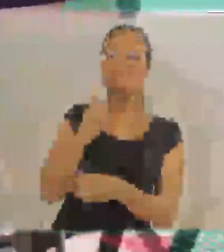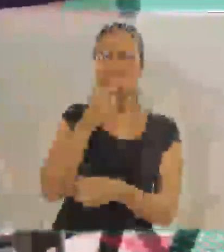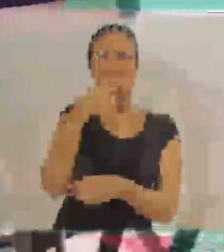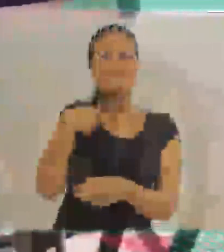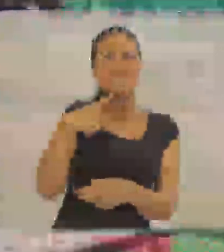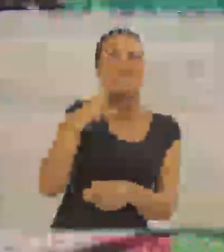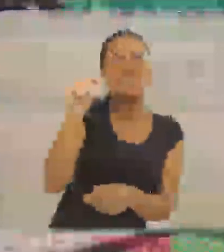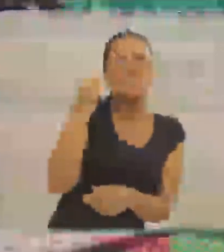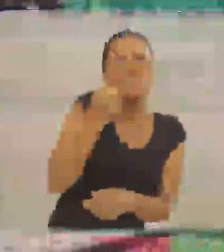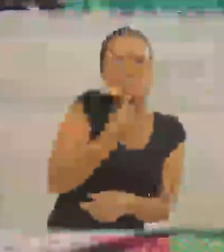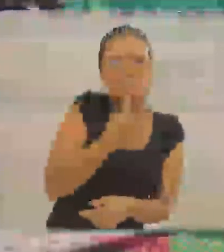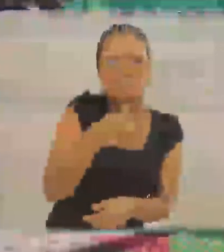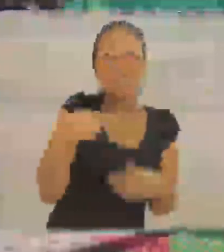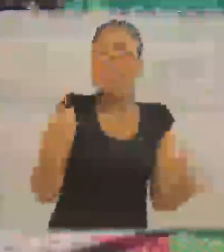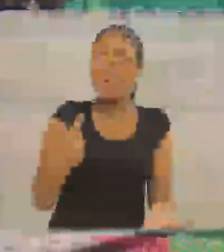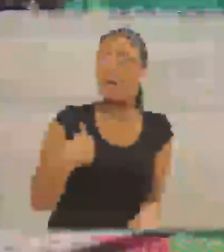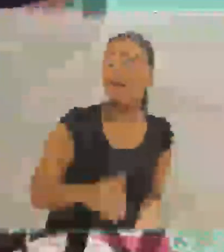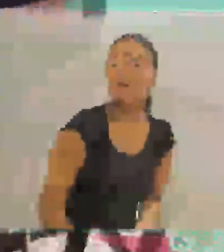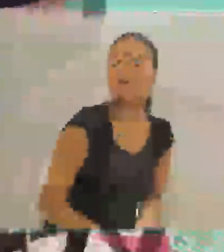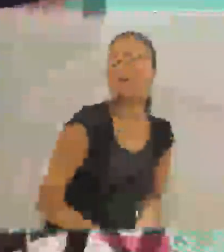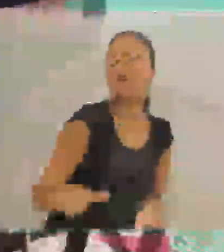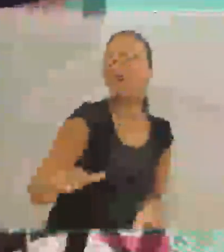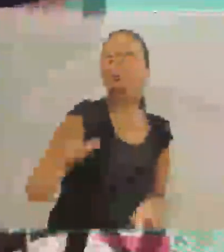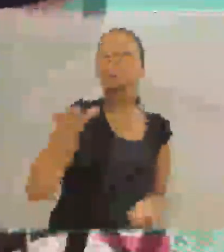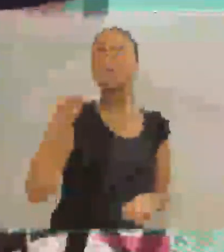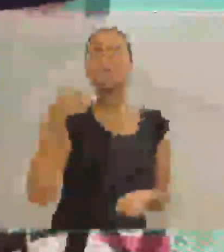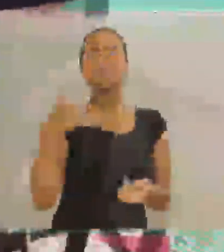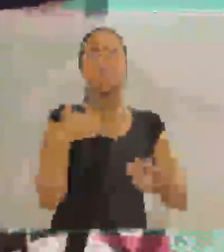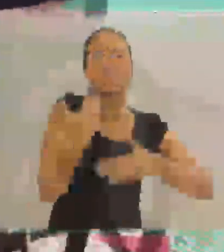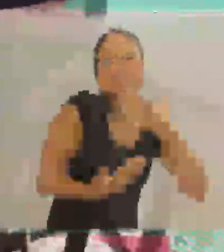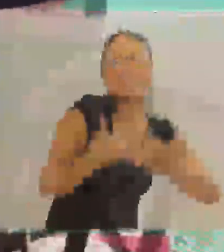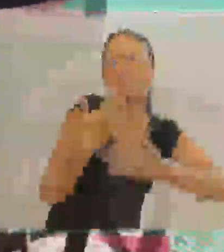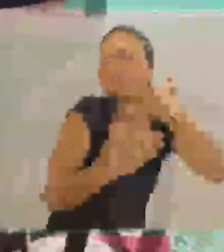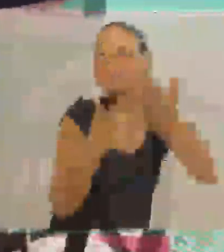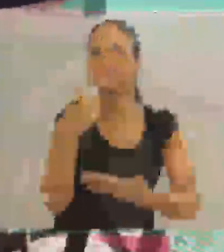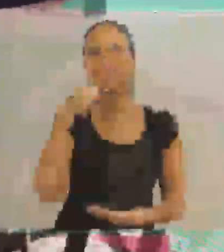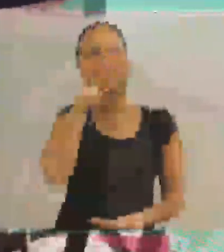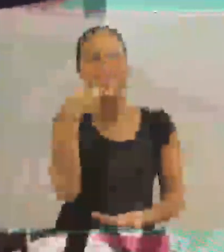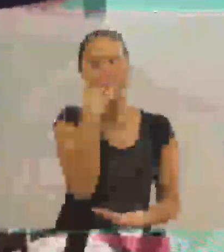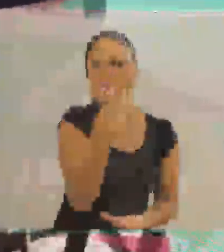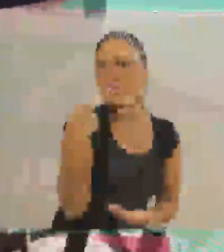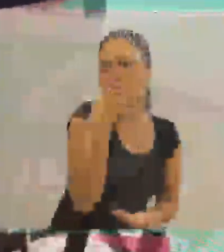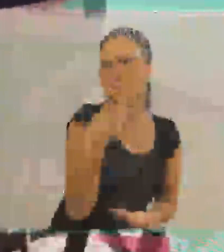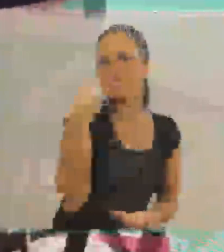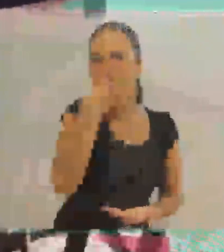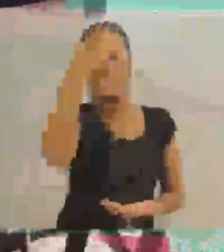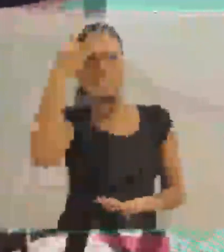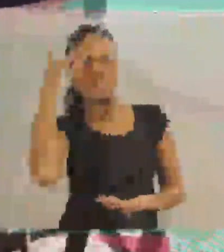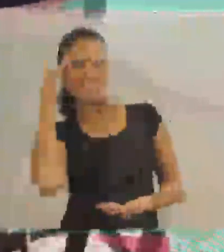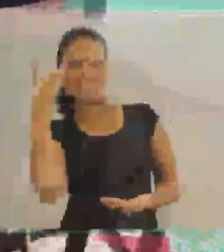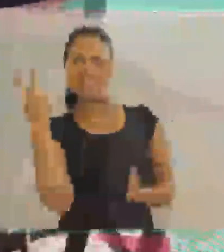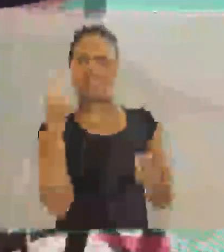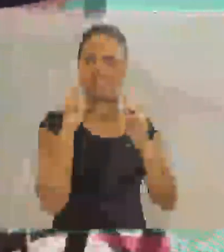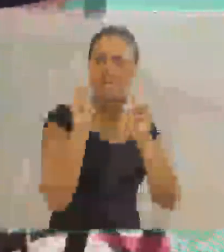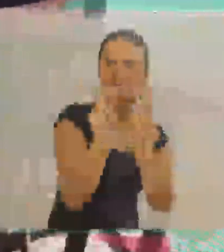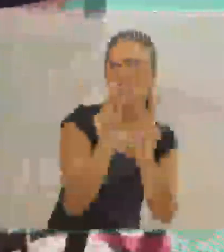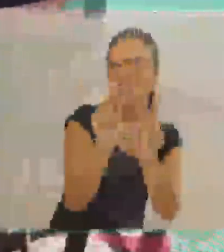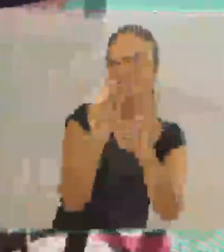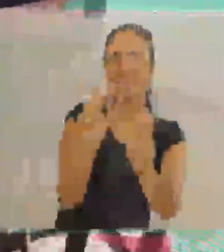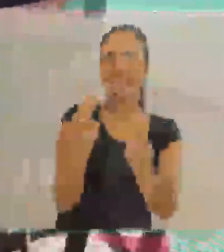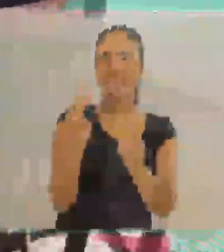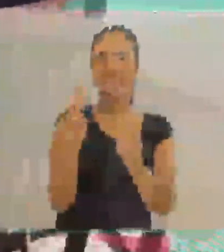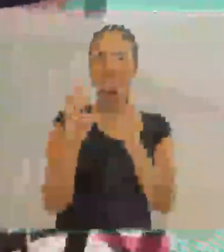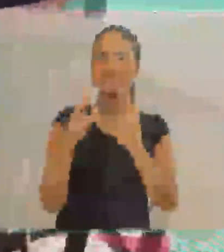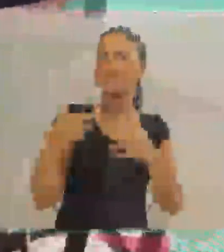que eu tinha surdez. Aí, conforme eu fui crescendo, eu mesma adquiri essa leitura, de olhar para a